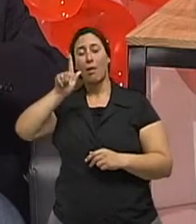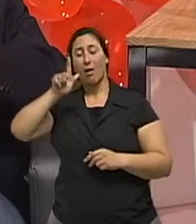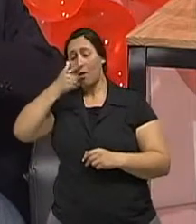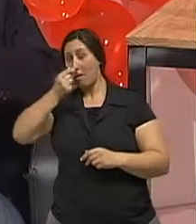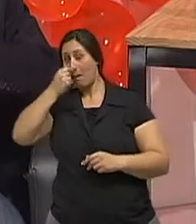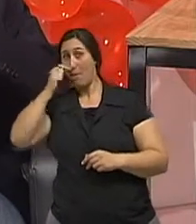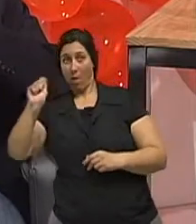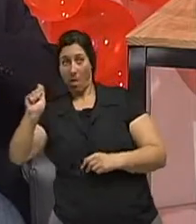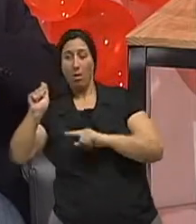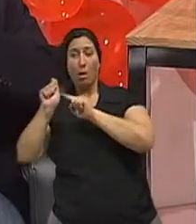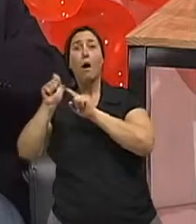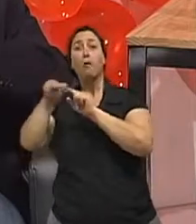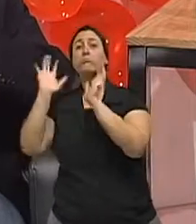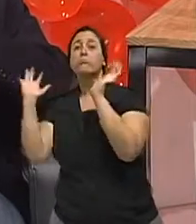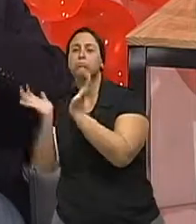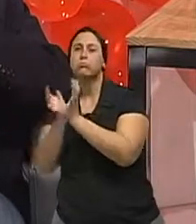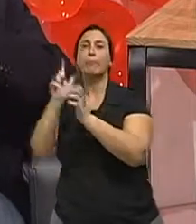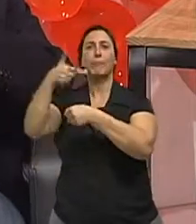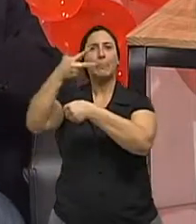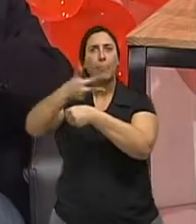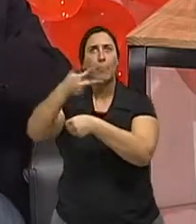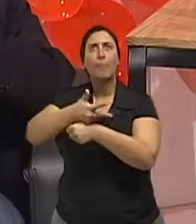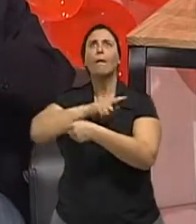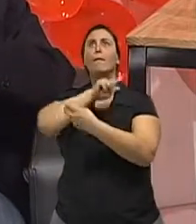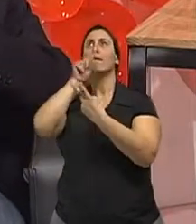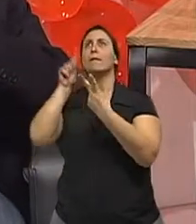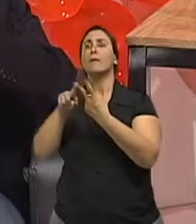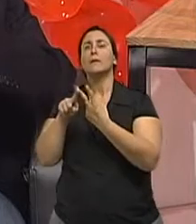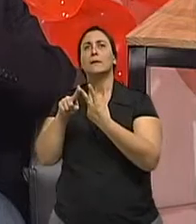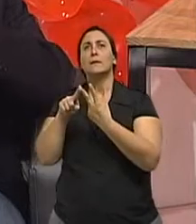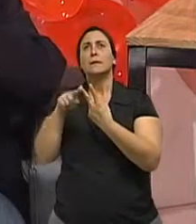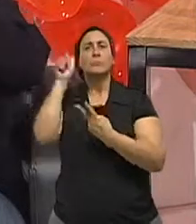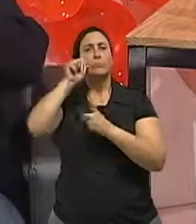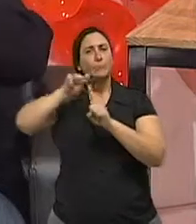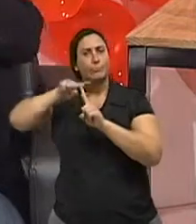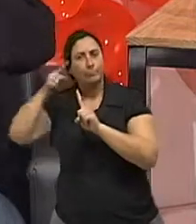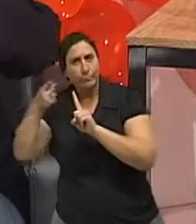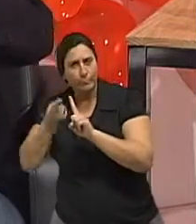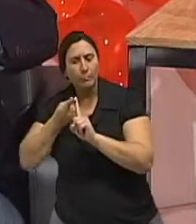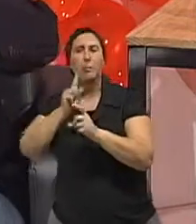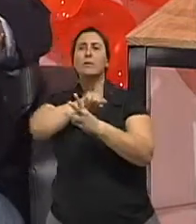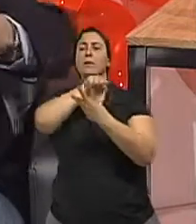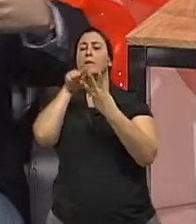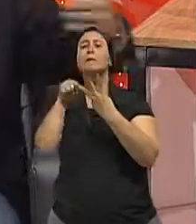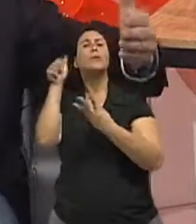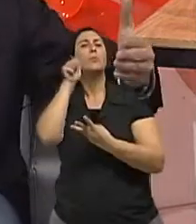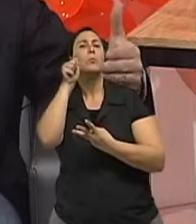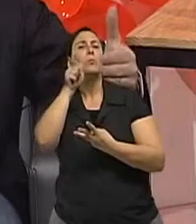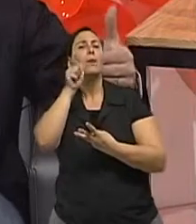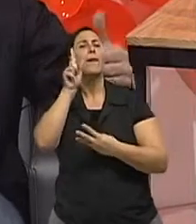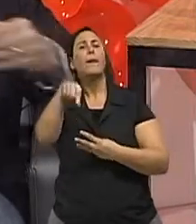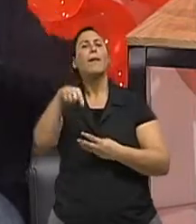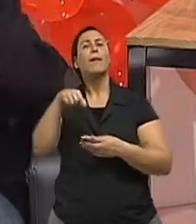mais sério. Mais sério. Gestantes, puérperas, aquelas mulheres que estão em 30 a 45